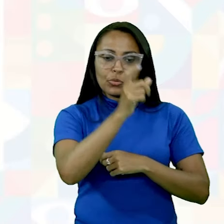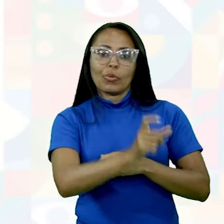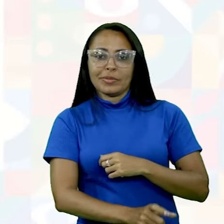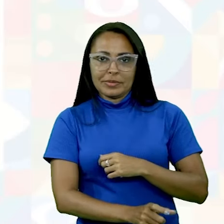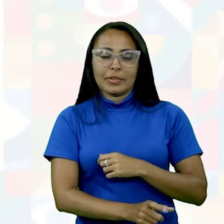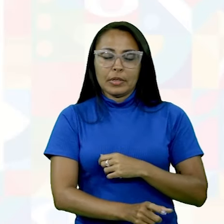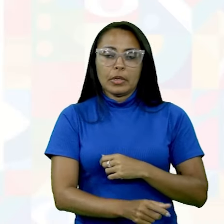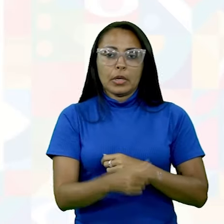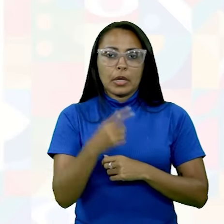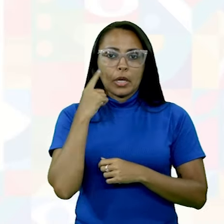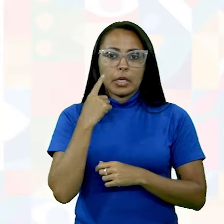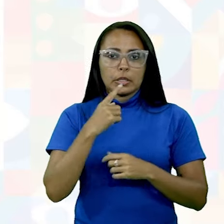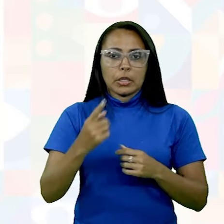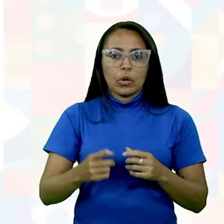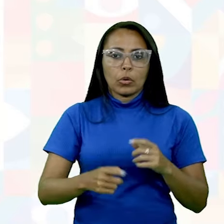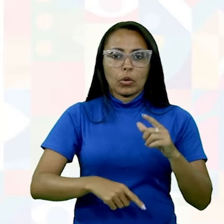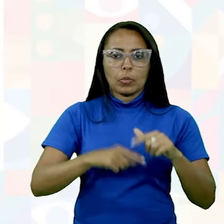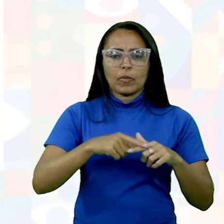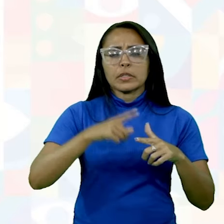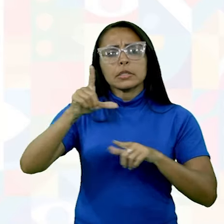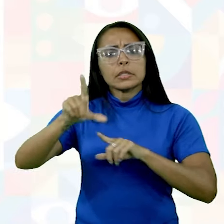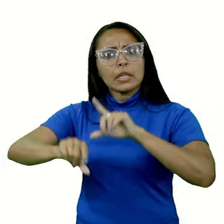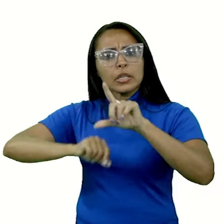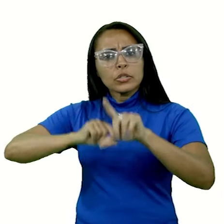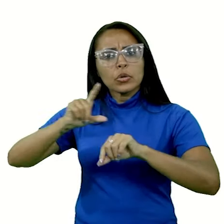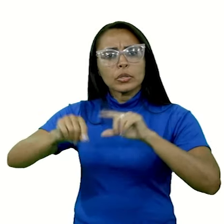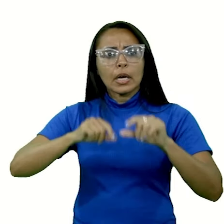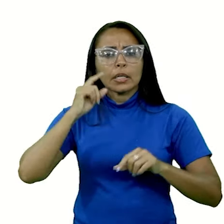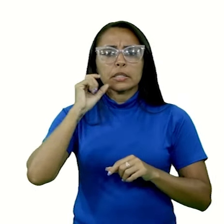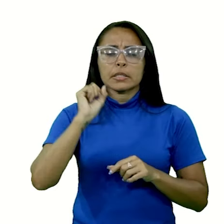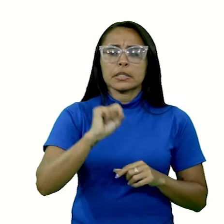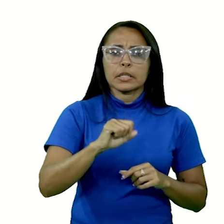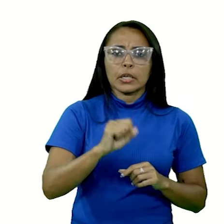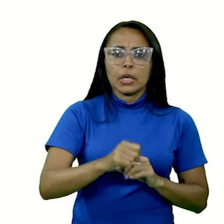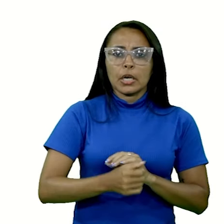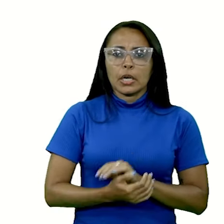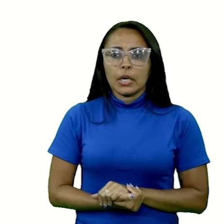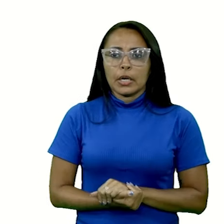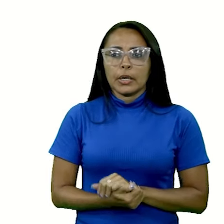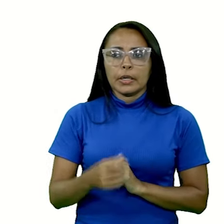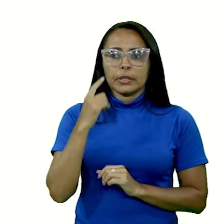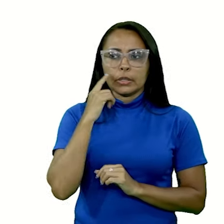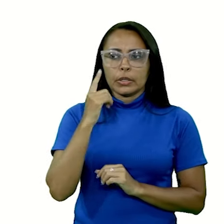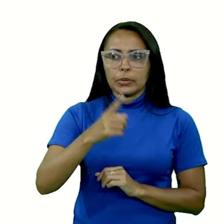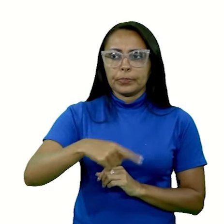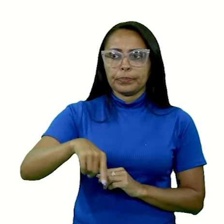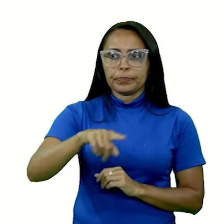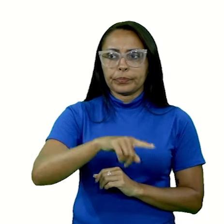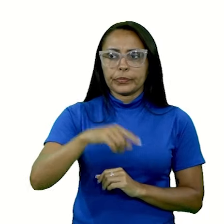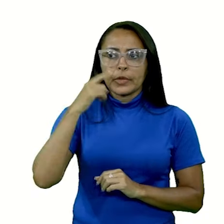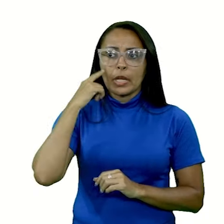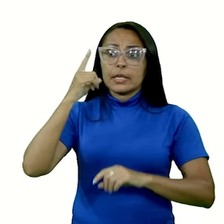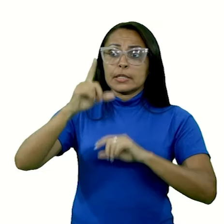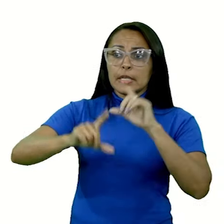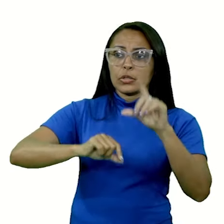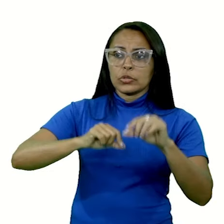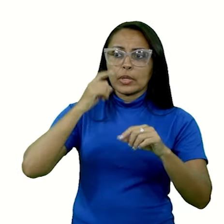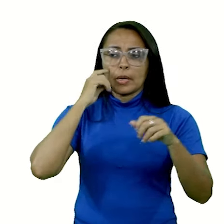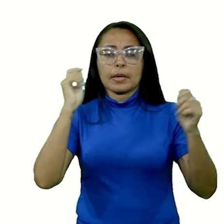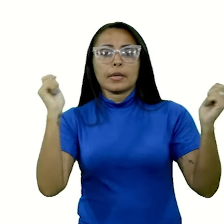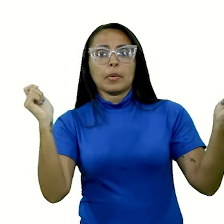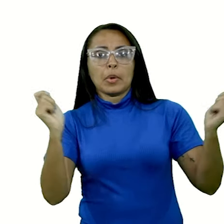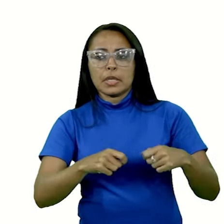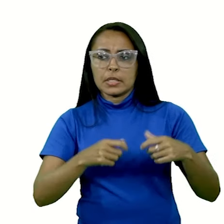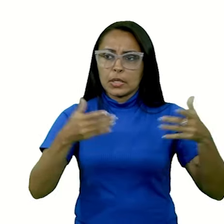pessoas compete selecionar, capacitar, motivar e tratar da comunicação organização